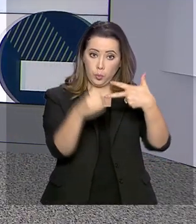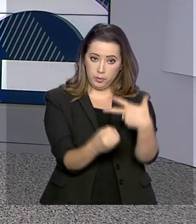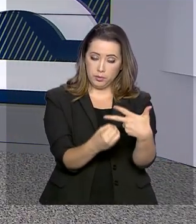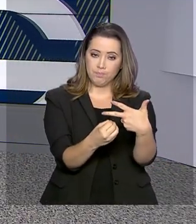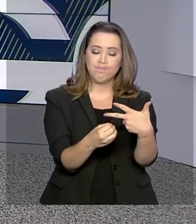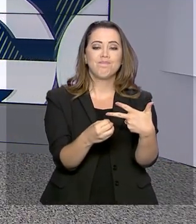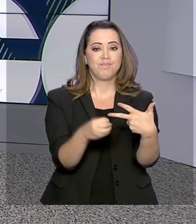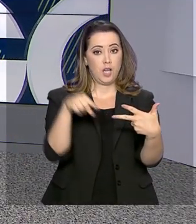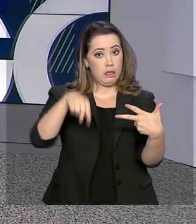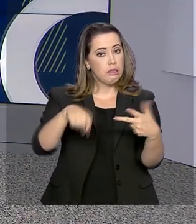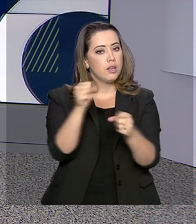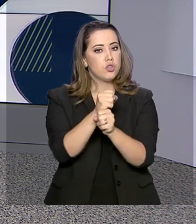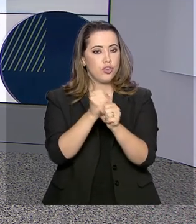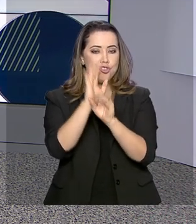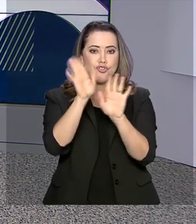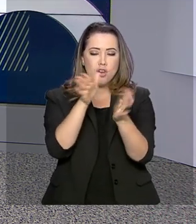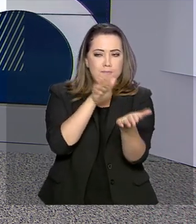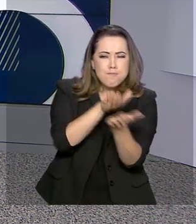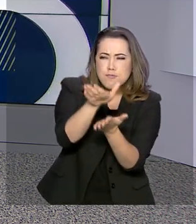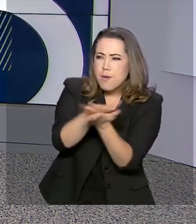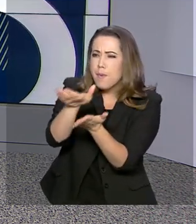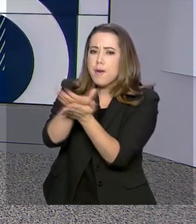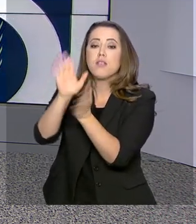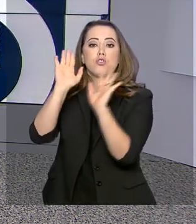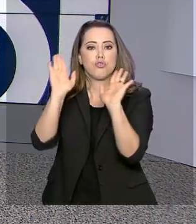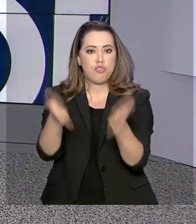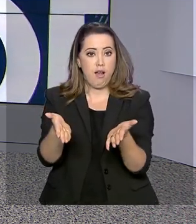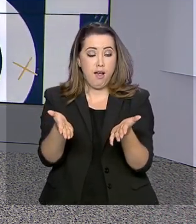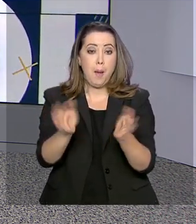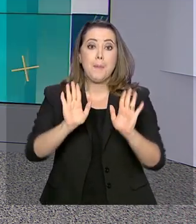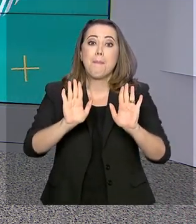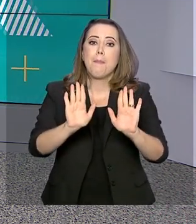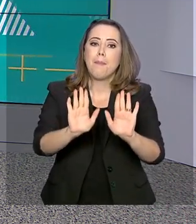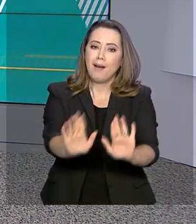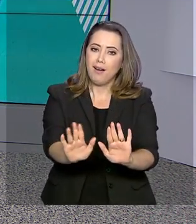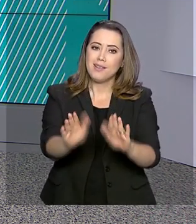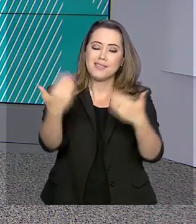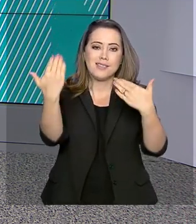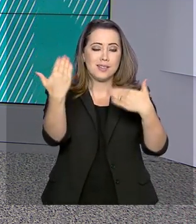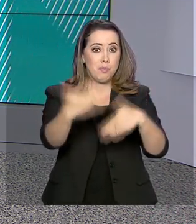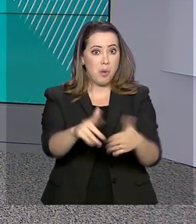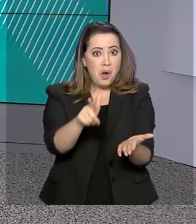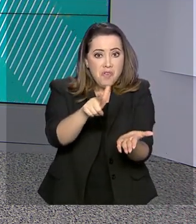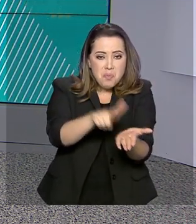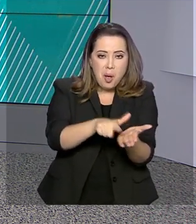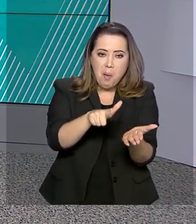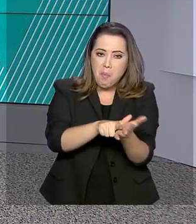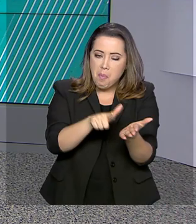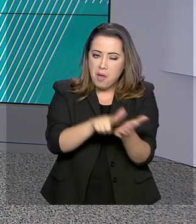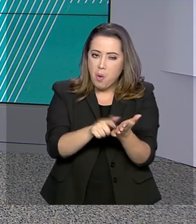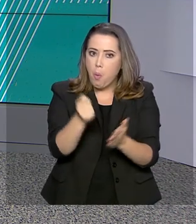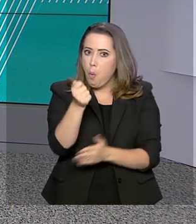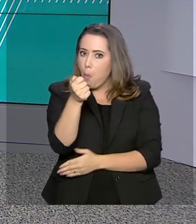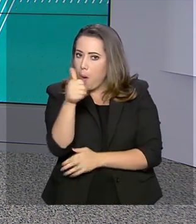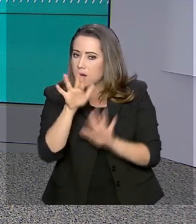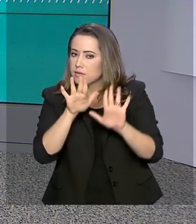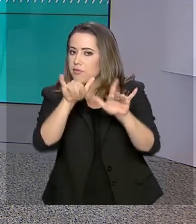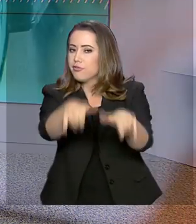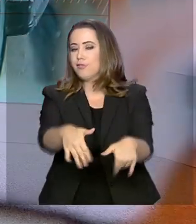Médio, ENEM 2019, já estão impressas, mas as avaliações em papel estão com os dias contados.